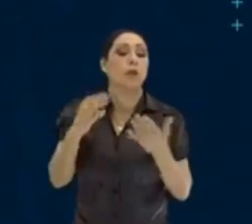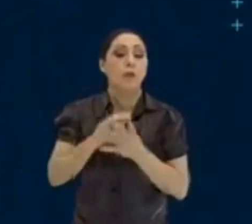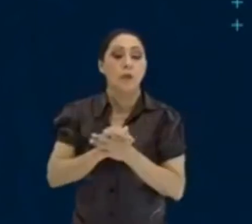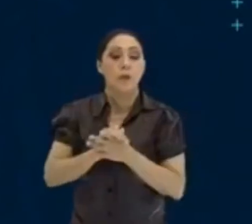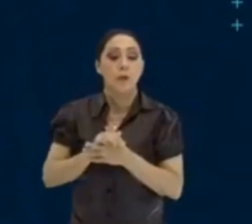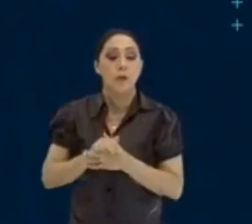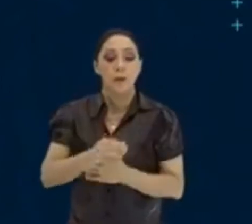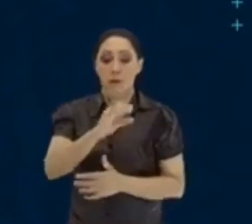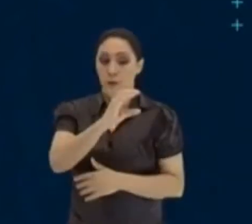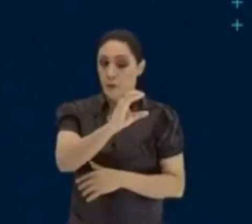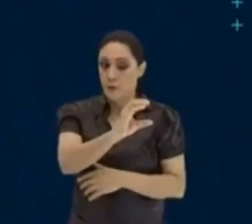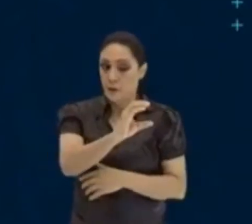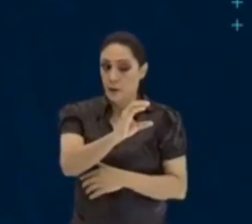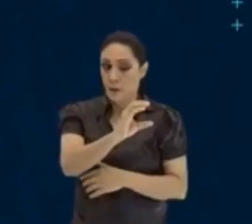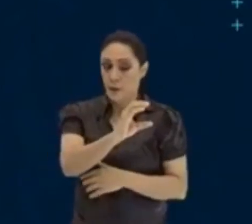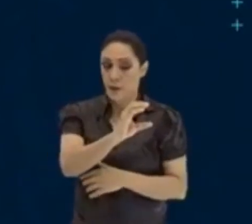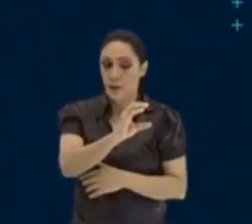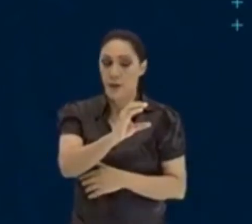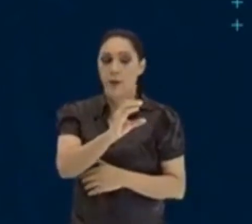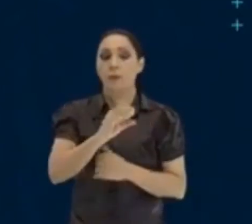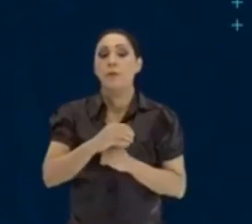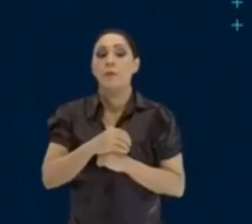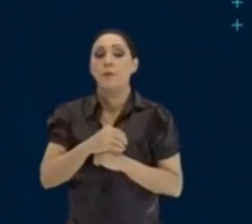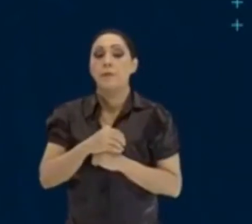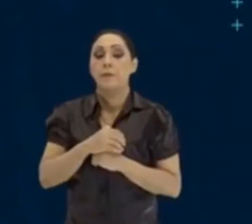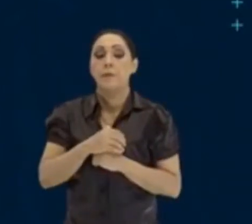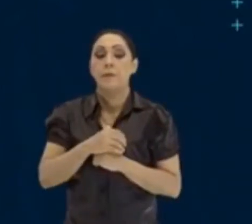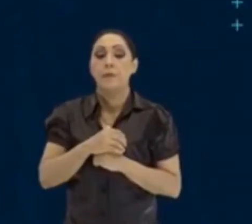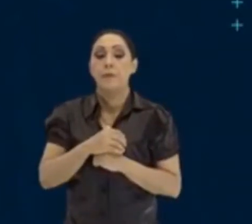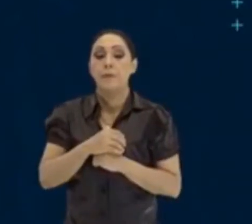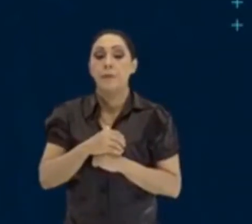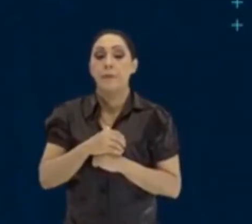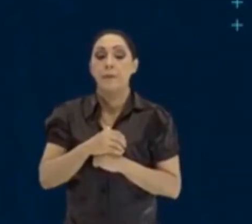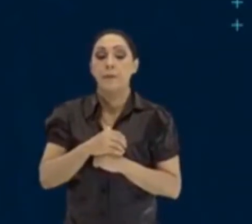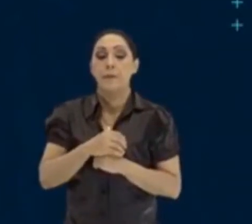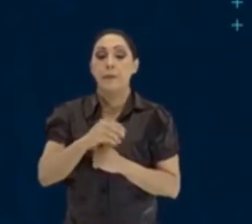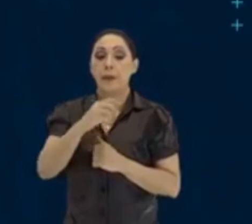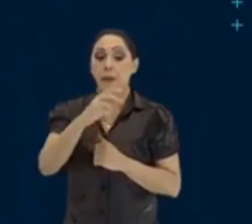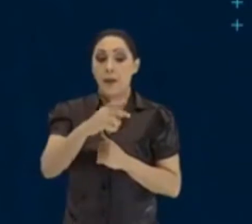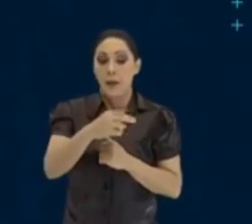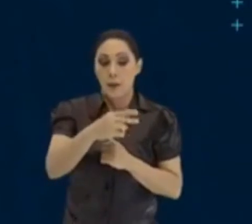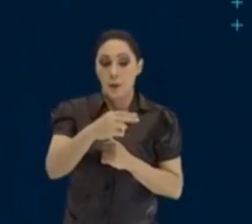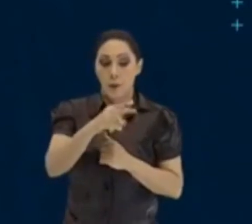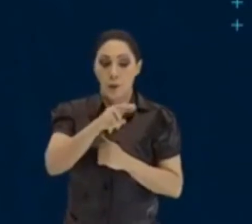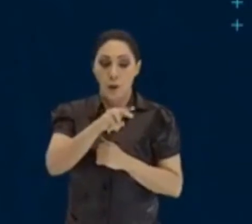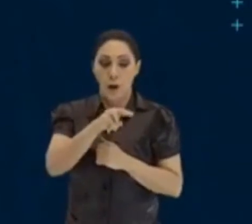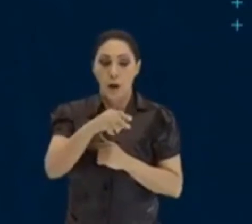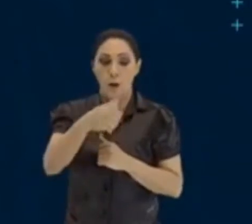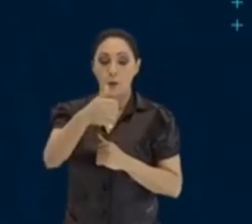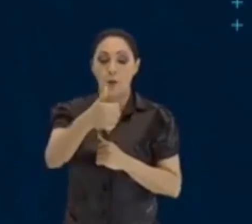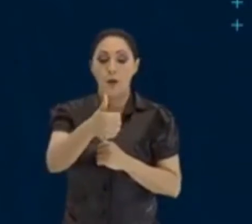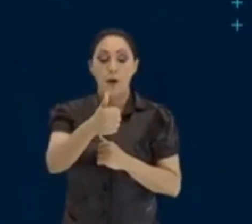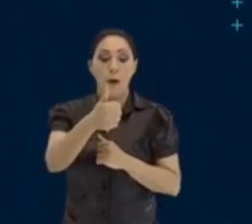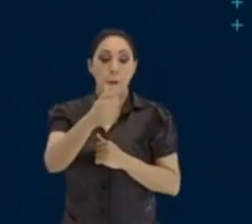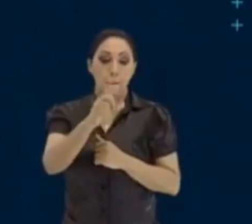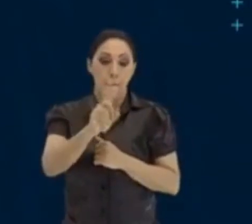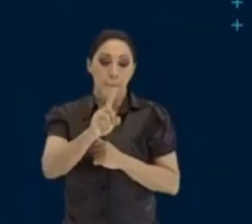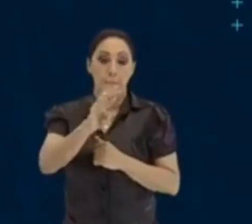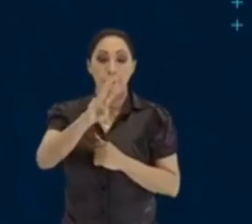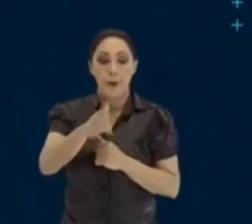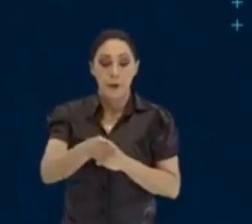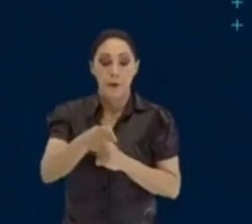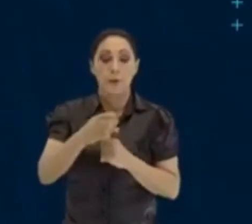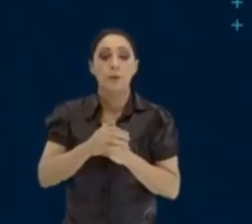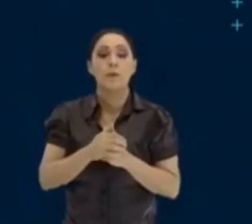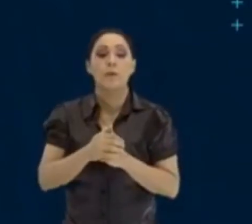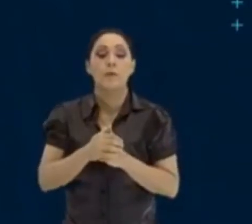capital aplicado R$1.000. Ele te forneceu aí, ó. A juros simples de 3